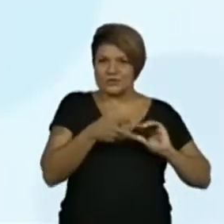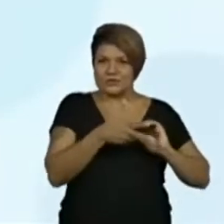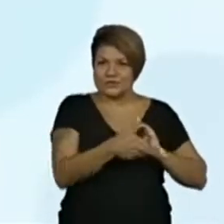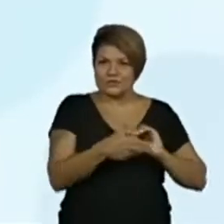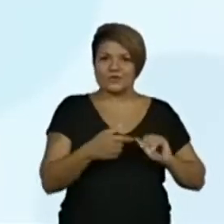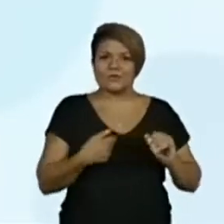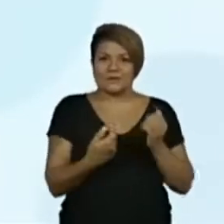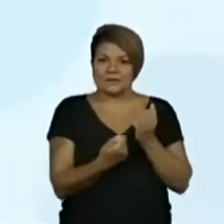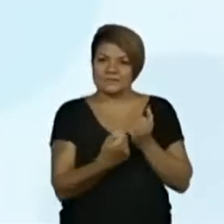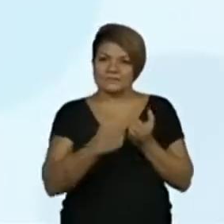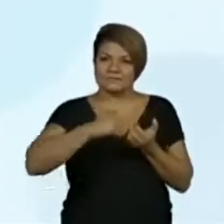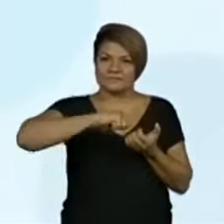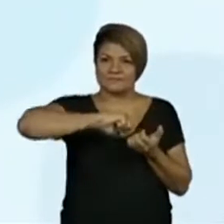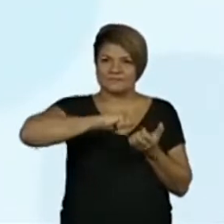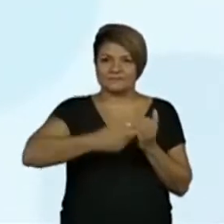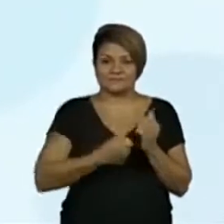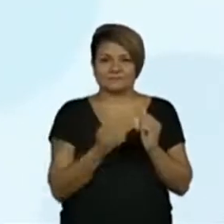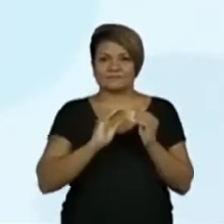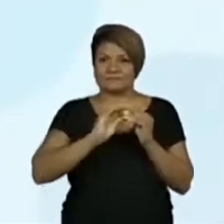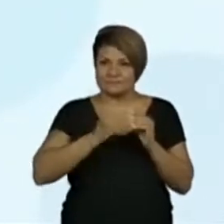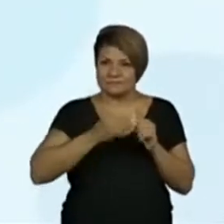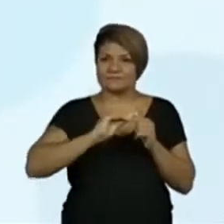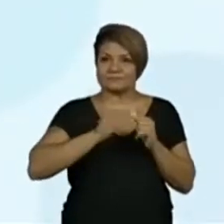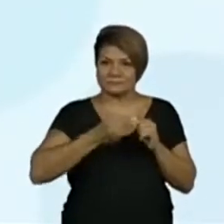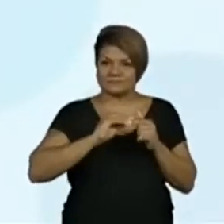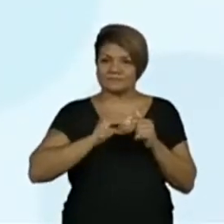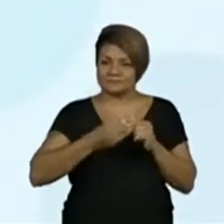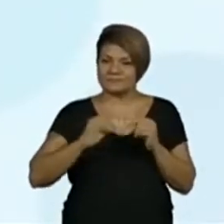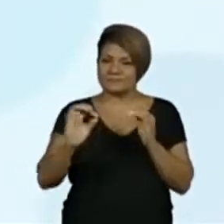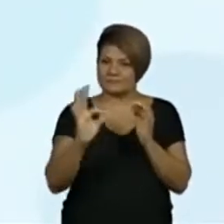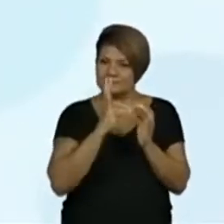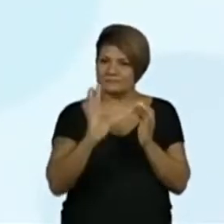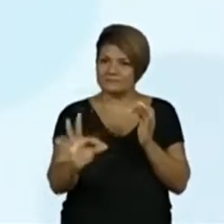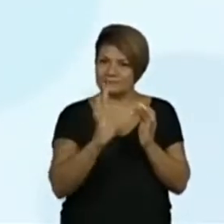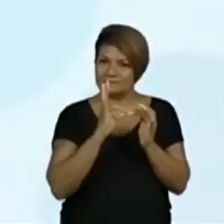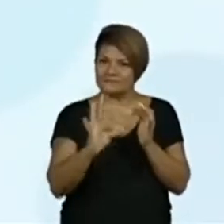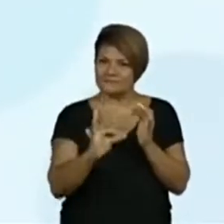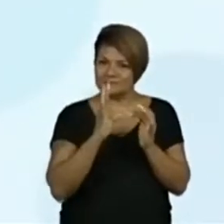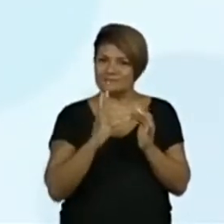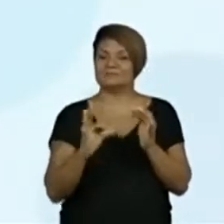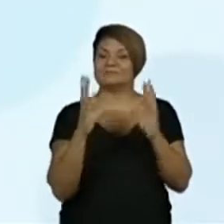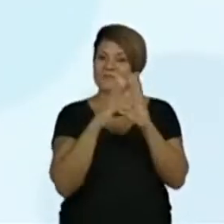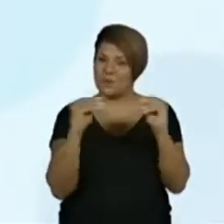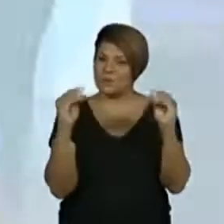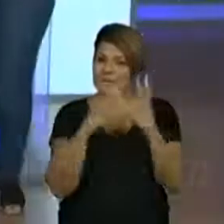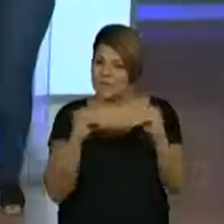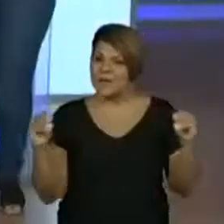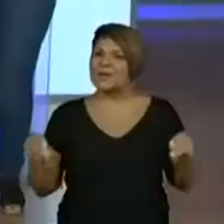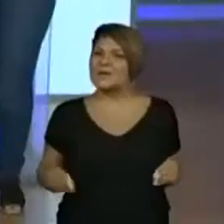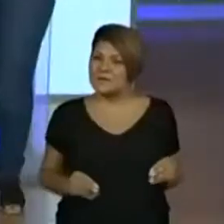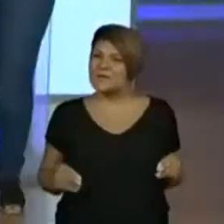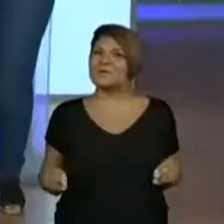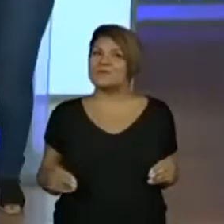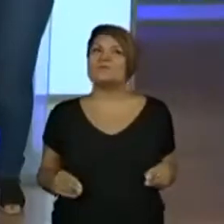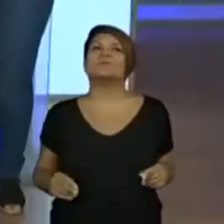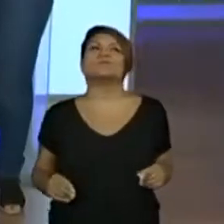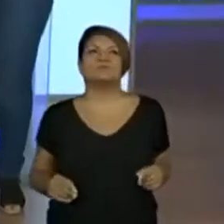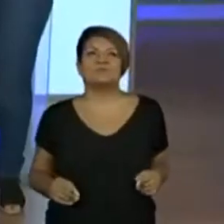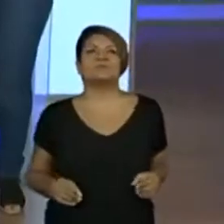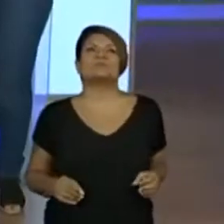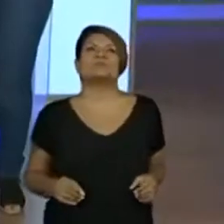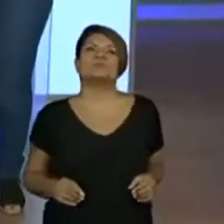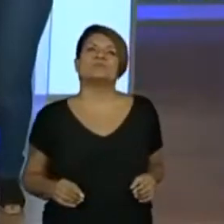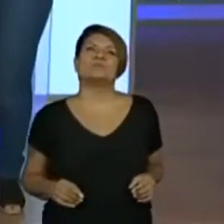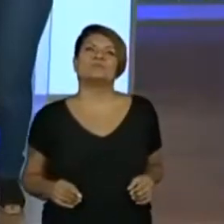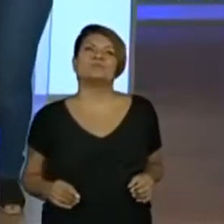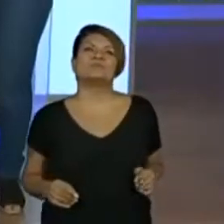alicate? Sim, removedor, lixa. Tudo a Algodão, né? Essa turma está muito boa, né, professora? Sim.